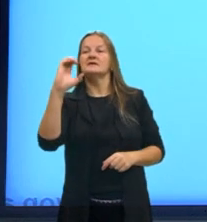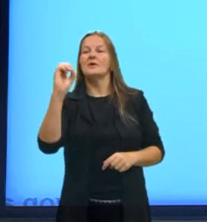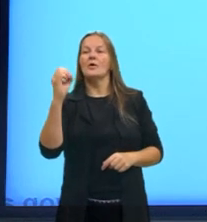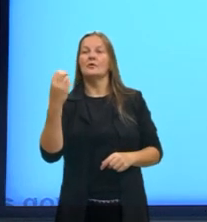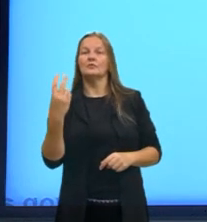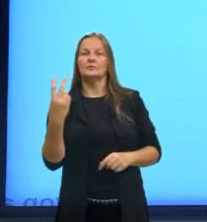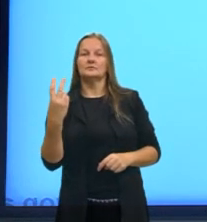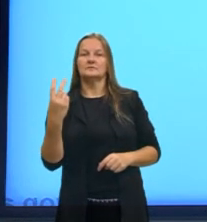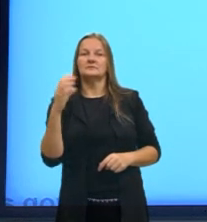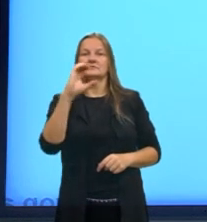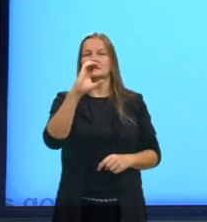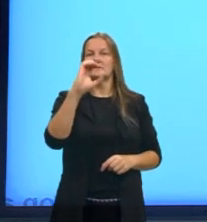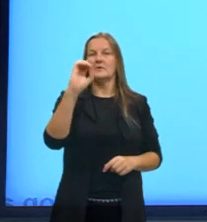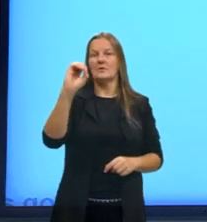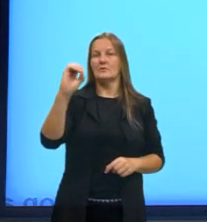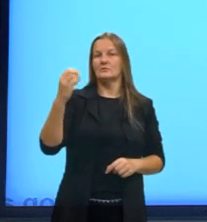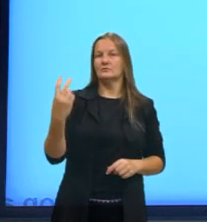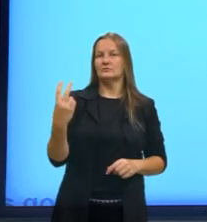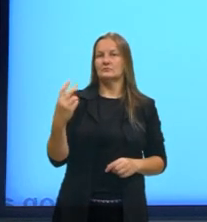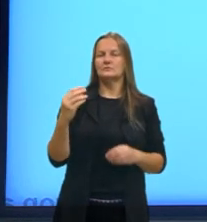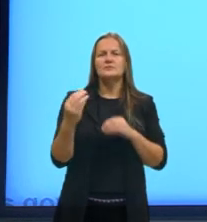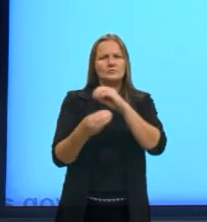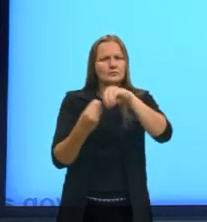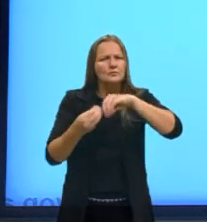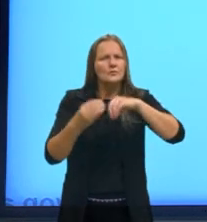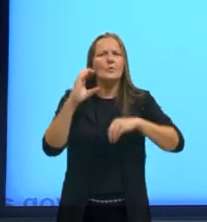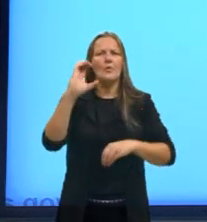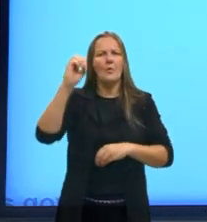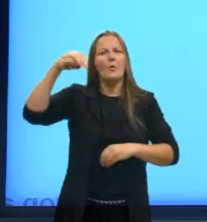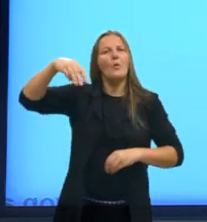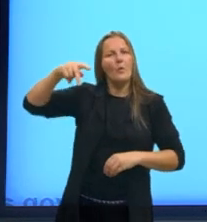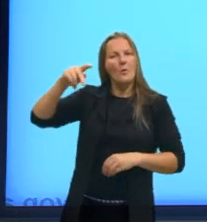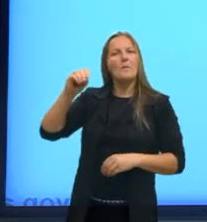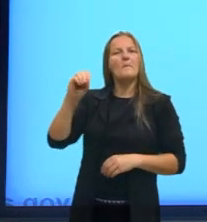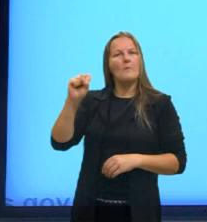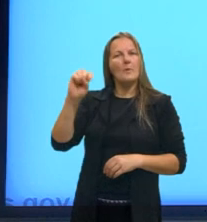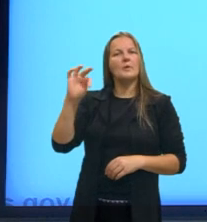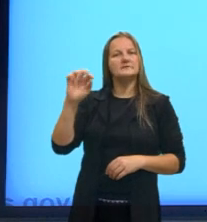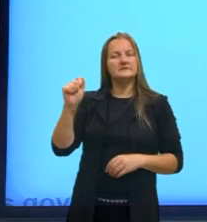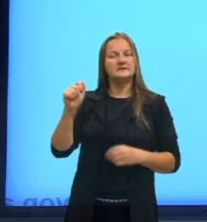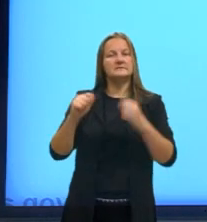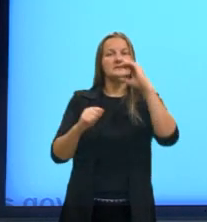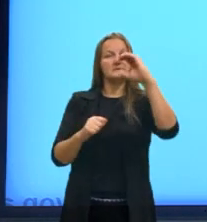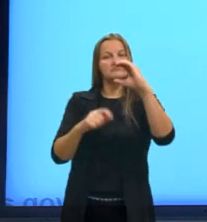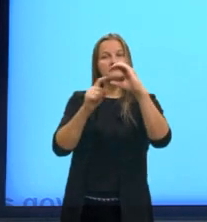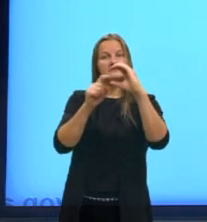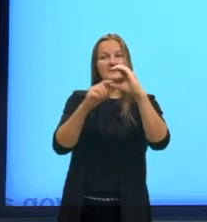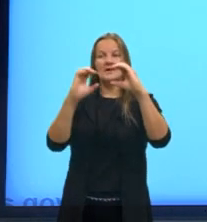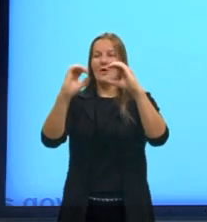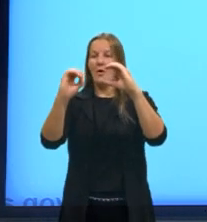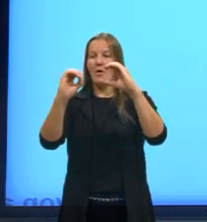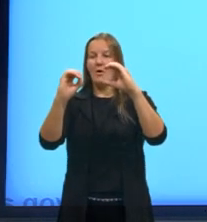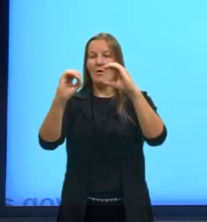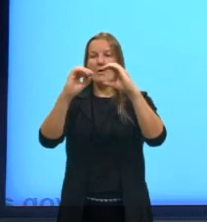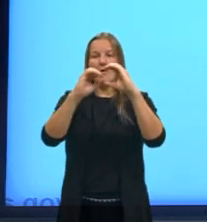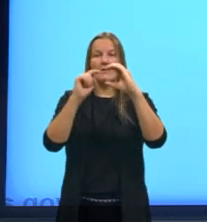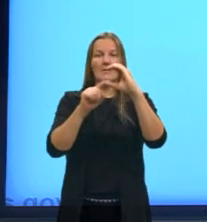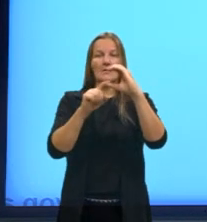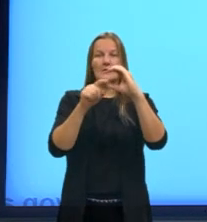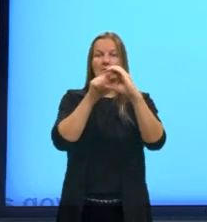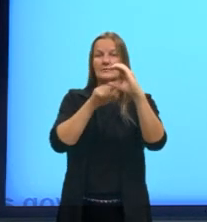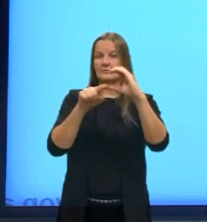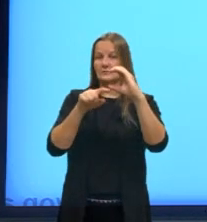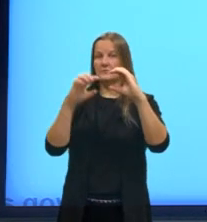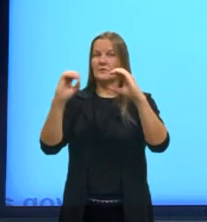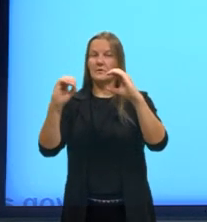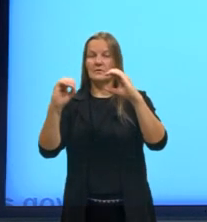Eu não citei lá nas substâncias compostas? O CO2 é uma substância que é composta por carbono e oxigênio. Então, já